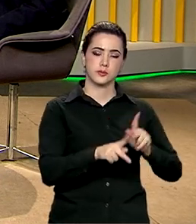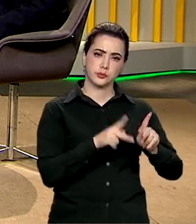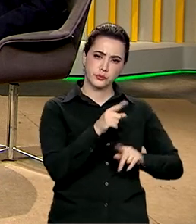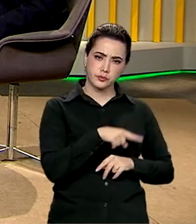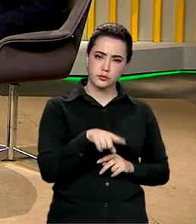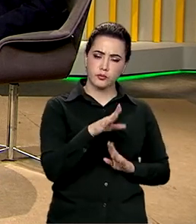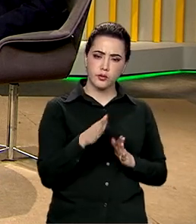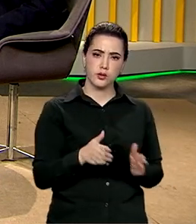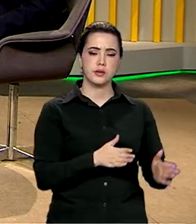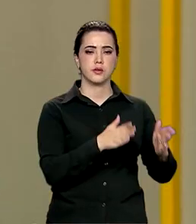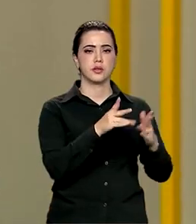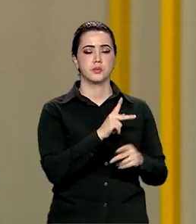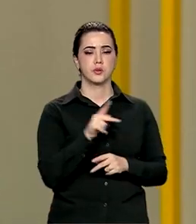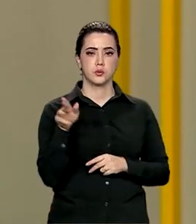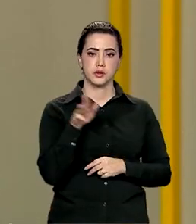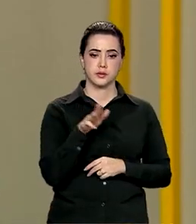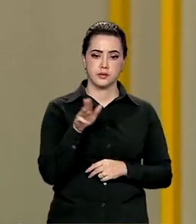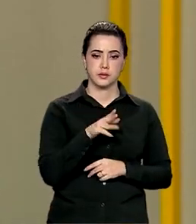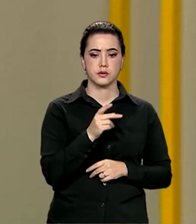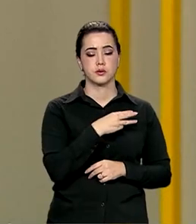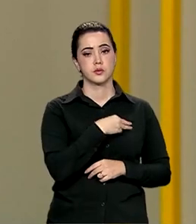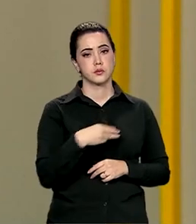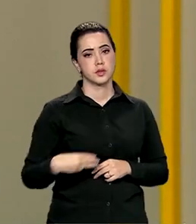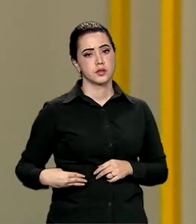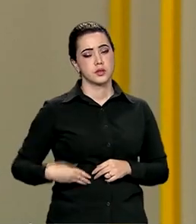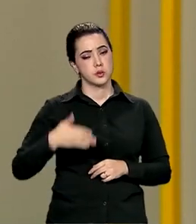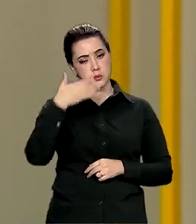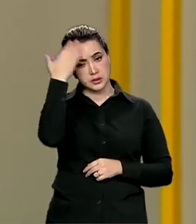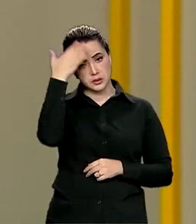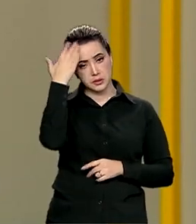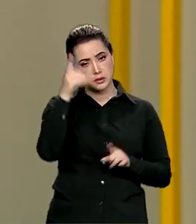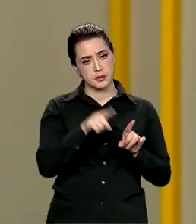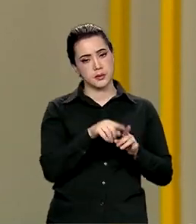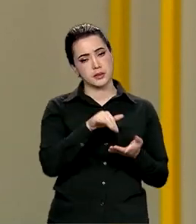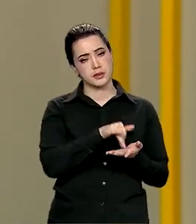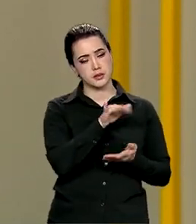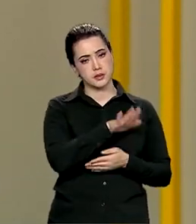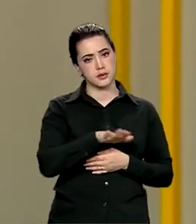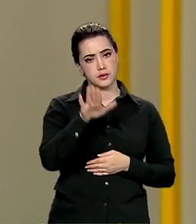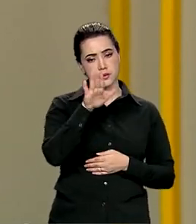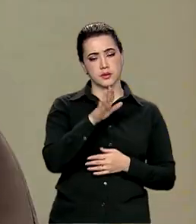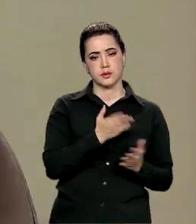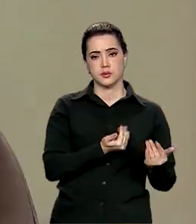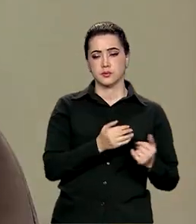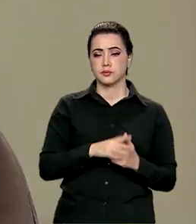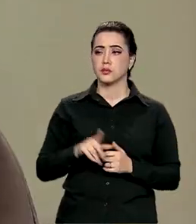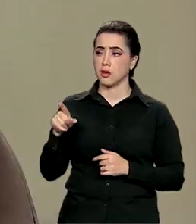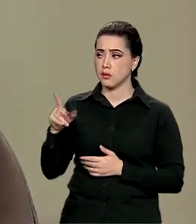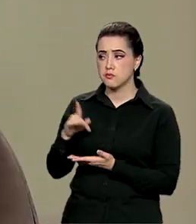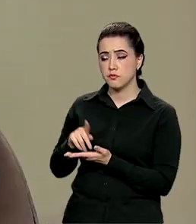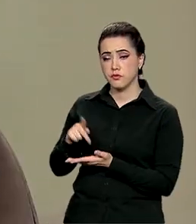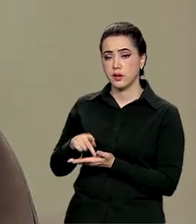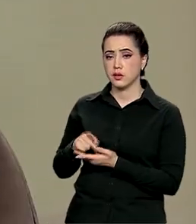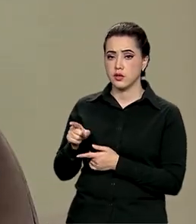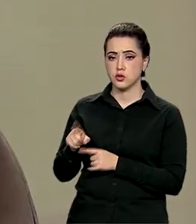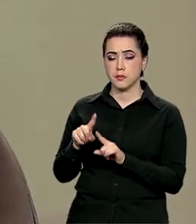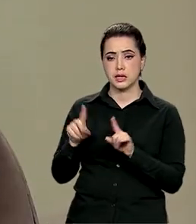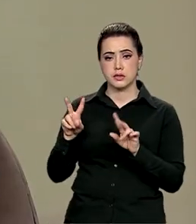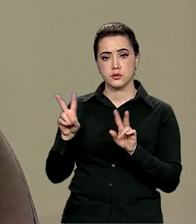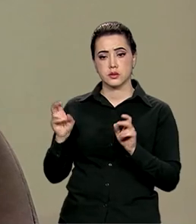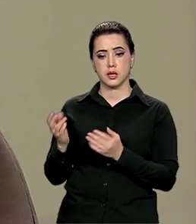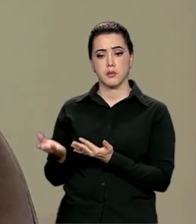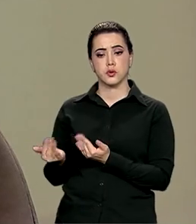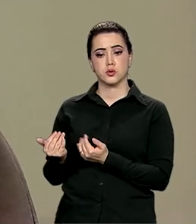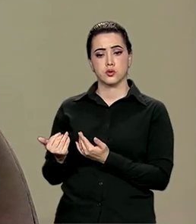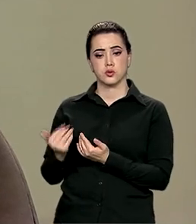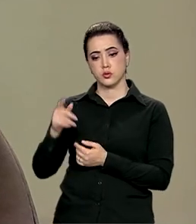Essa é a diretriz do presidente Lula, do ministro Márcio Macedo e também da Secretaria Nacional da Juventude. É verdade. Agora, sobre a juventude negra,